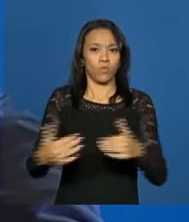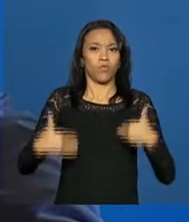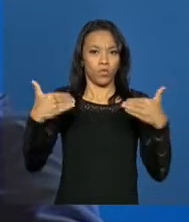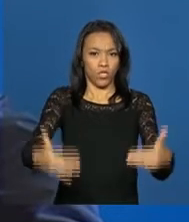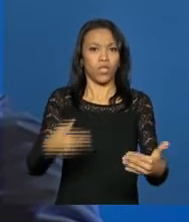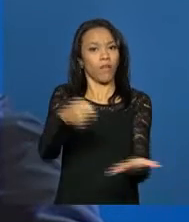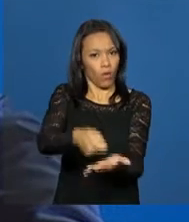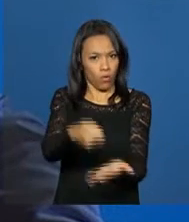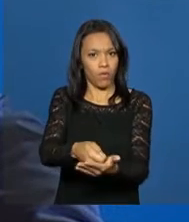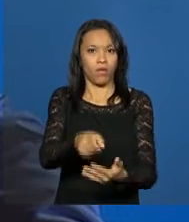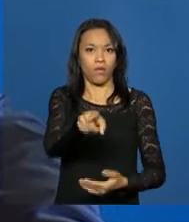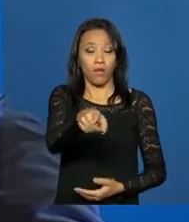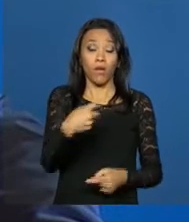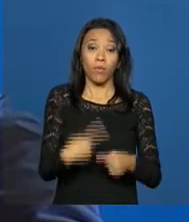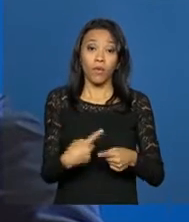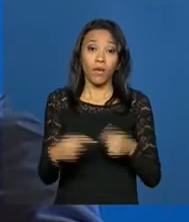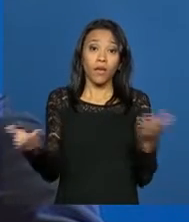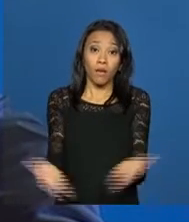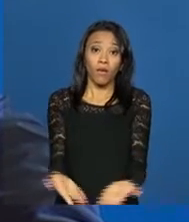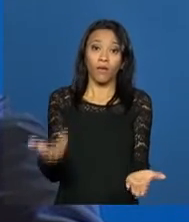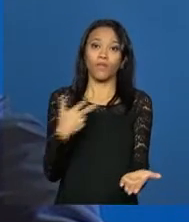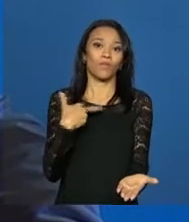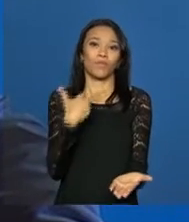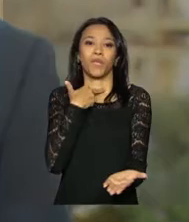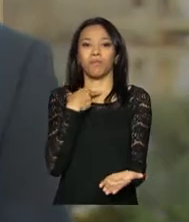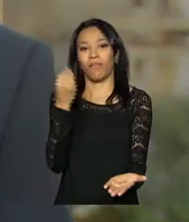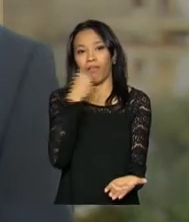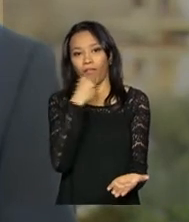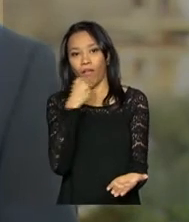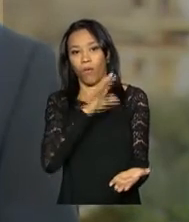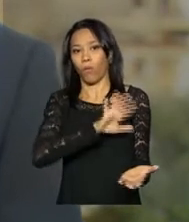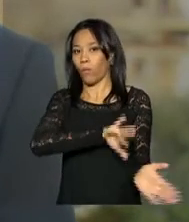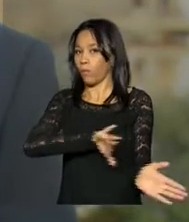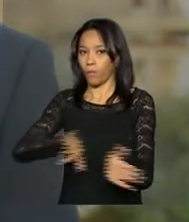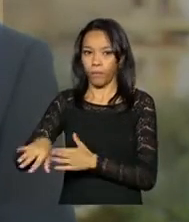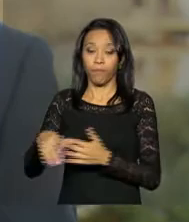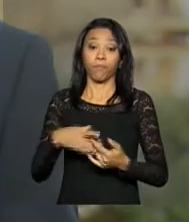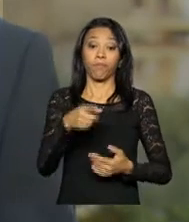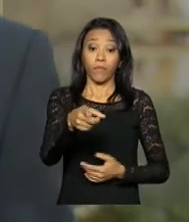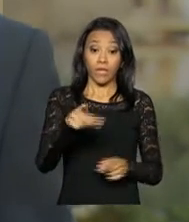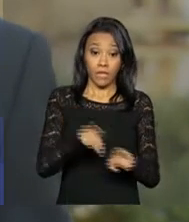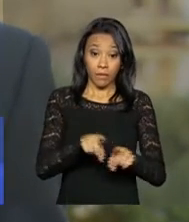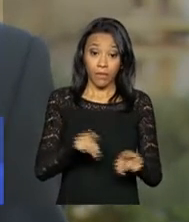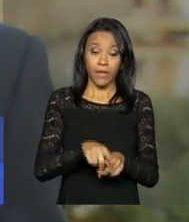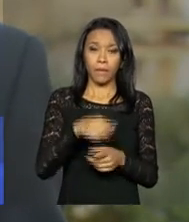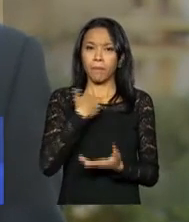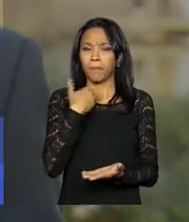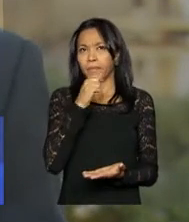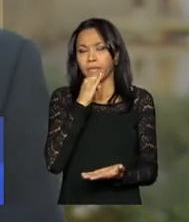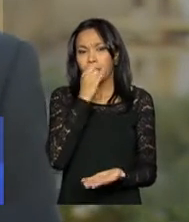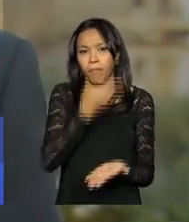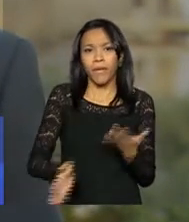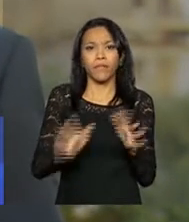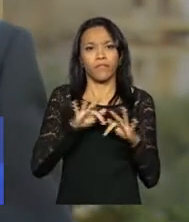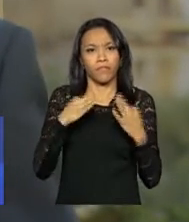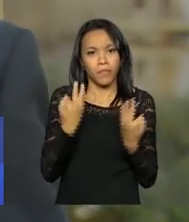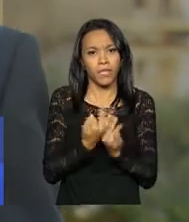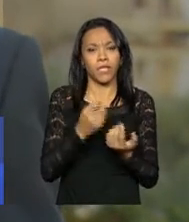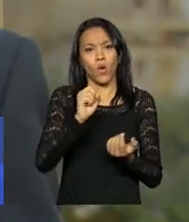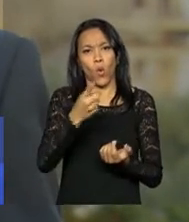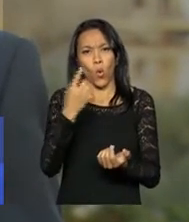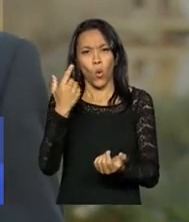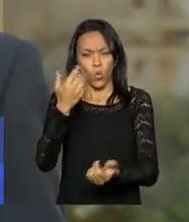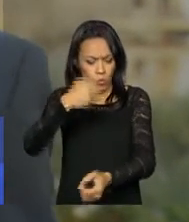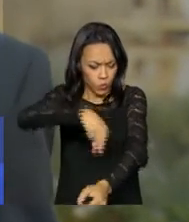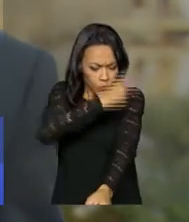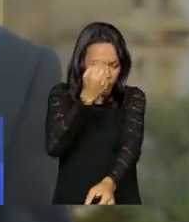Porque, neste momento, nós não podemos mostrar fraqueza. Além das marcas pessoais, como a perda de parentes ou as cicatrizes que a